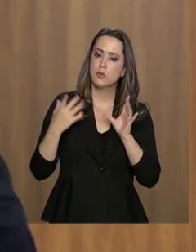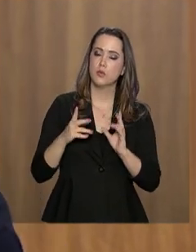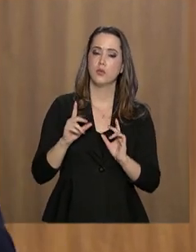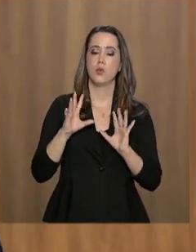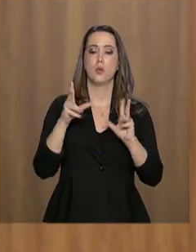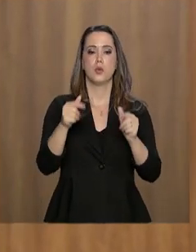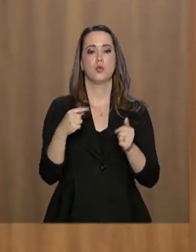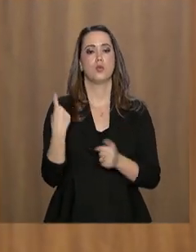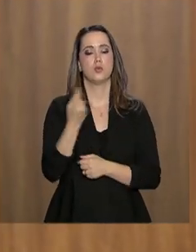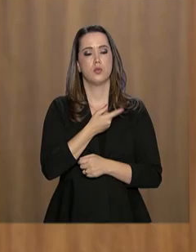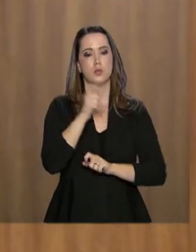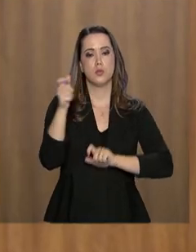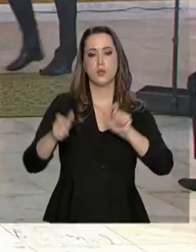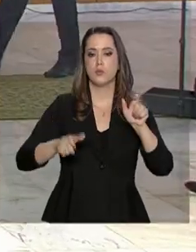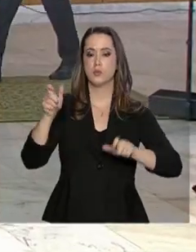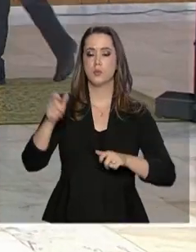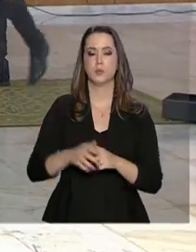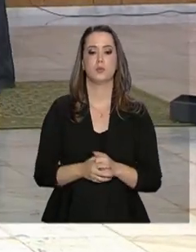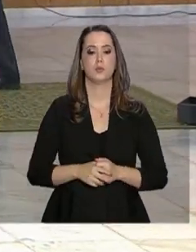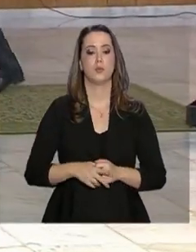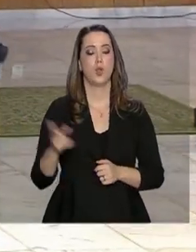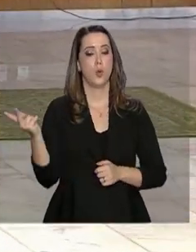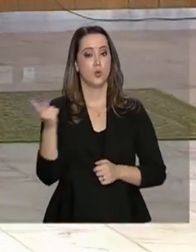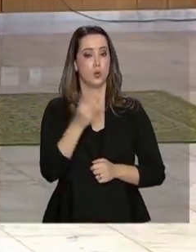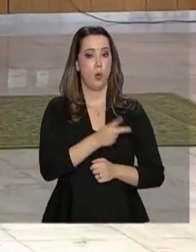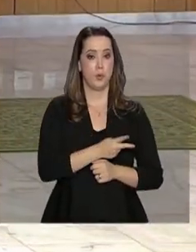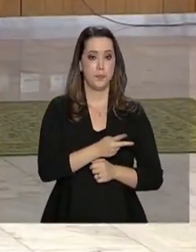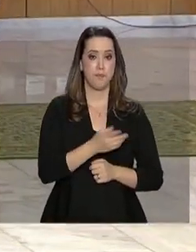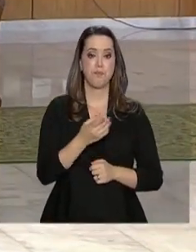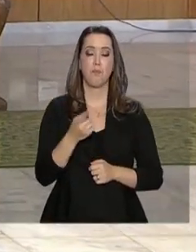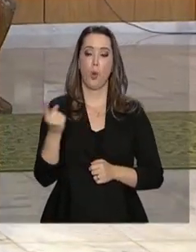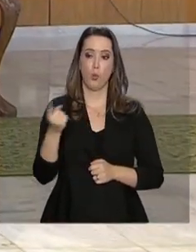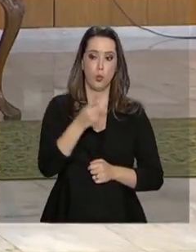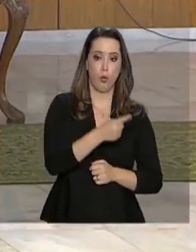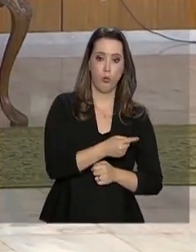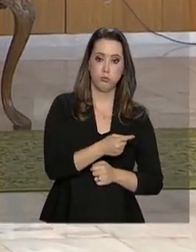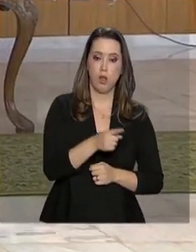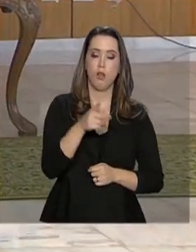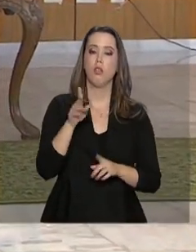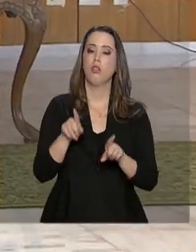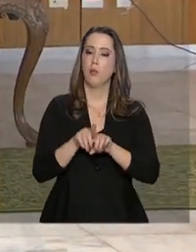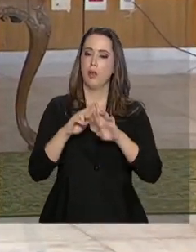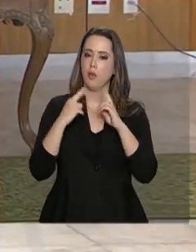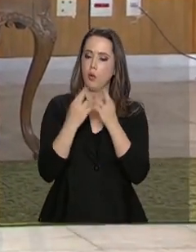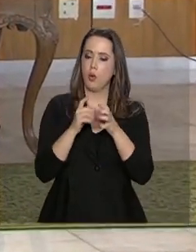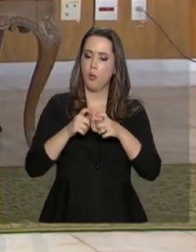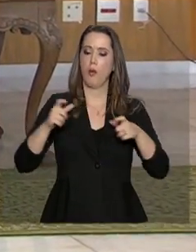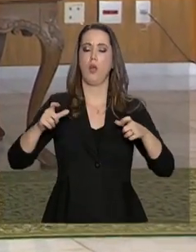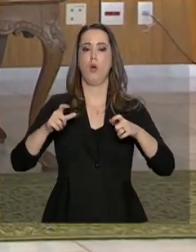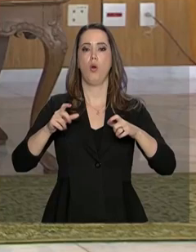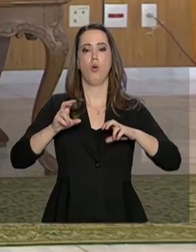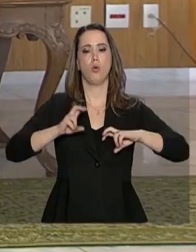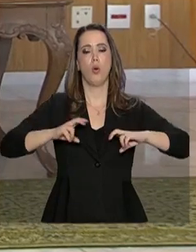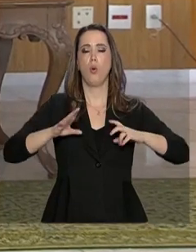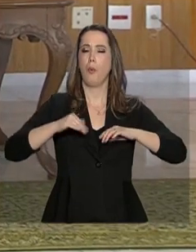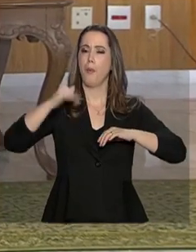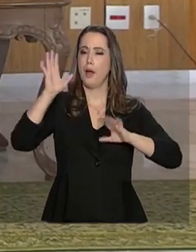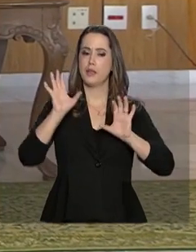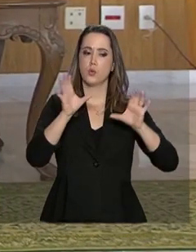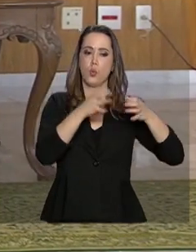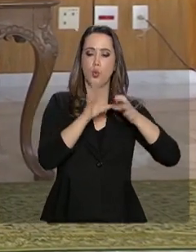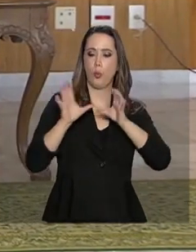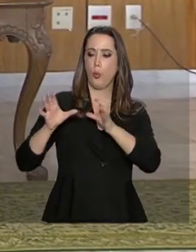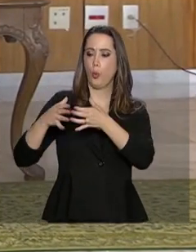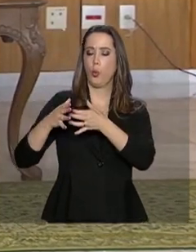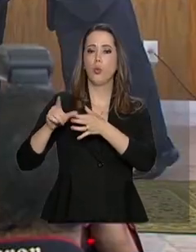para as nossas pessoas. Os dois presidentes também fizeram uma reunião ampliada, com a participação de integrantes